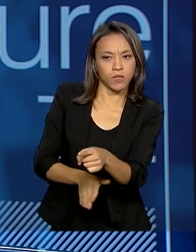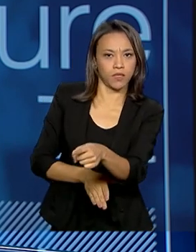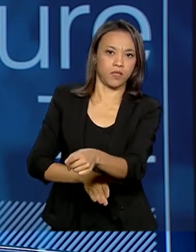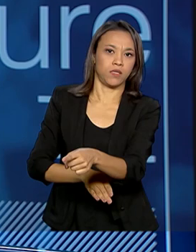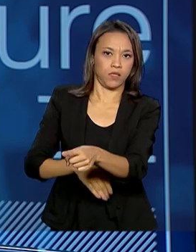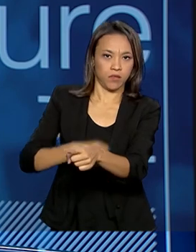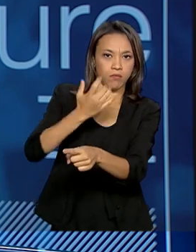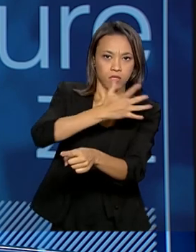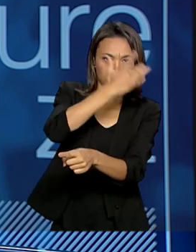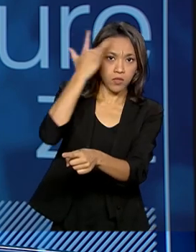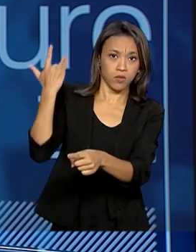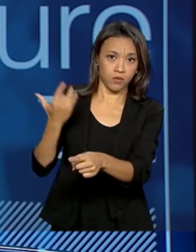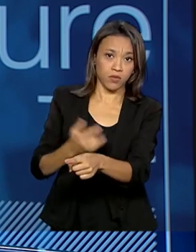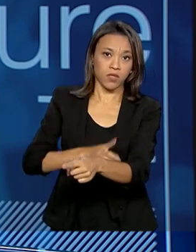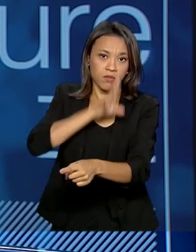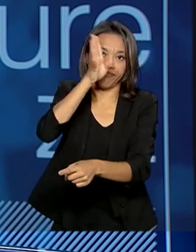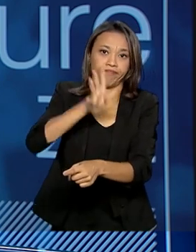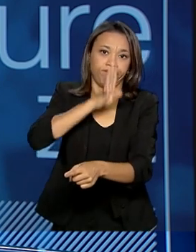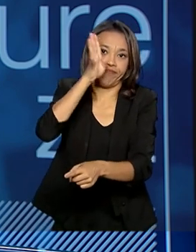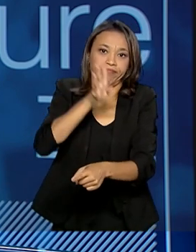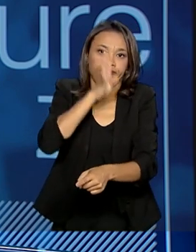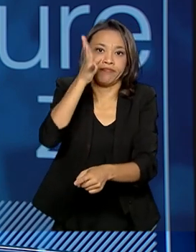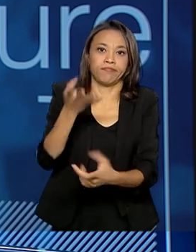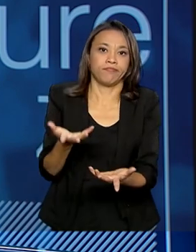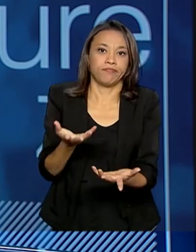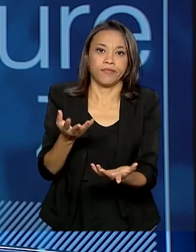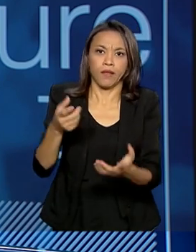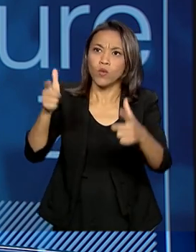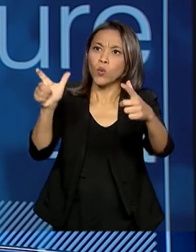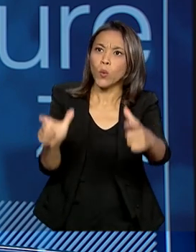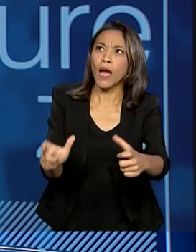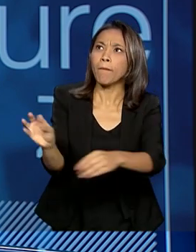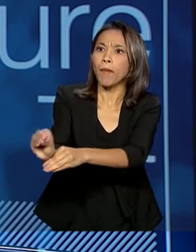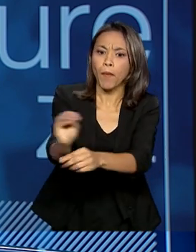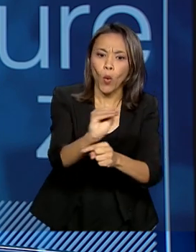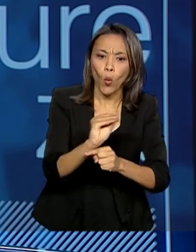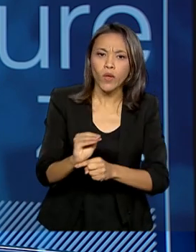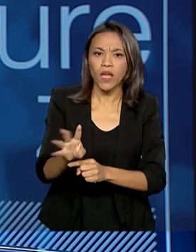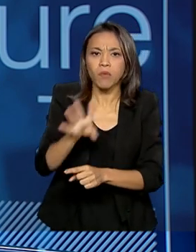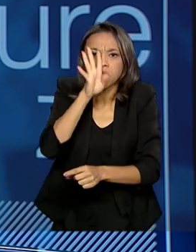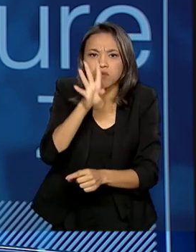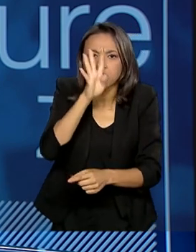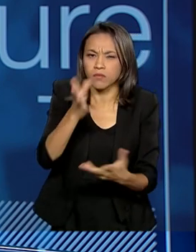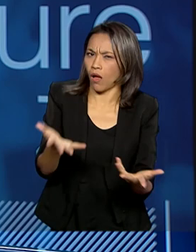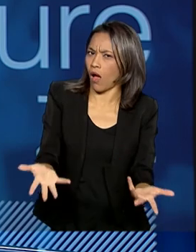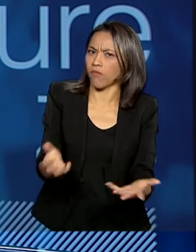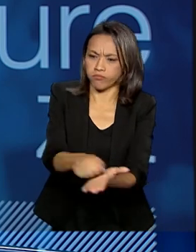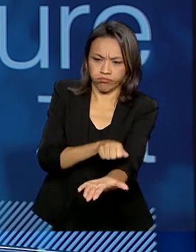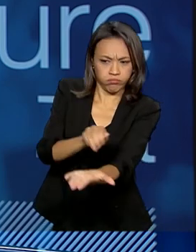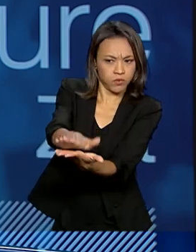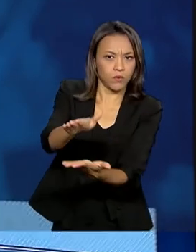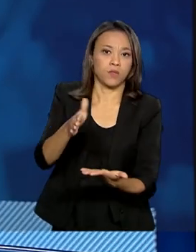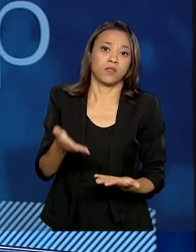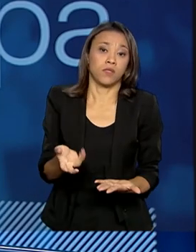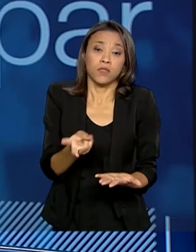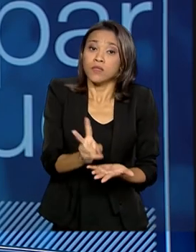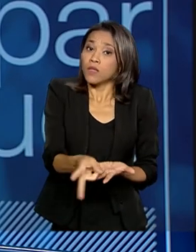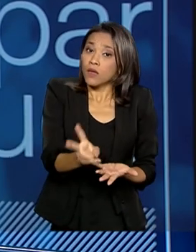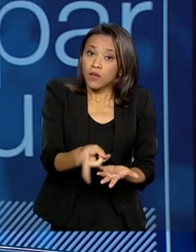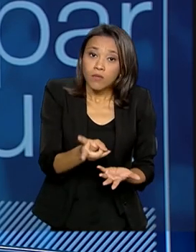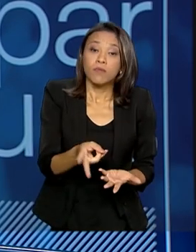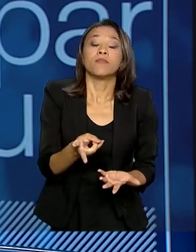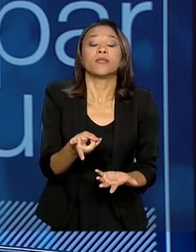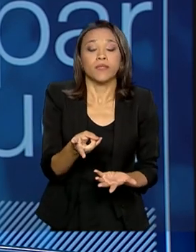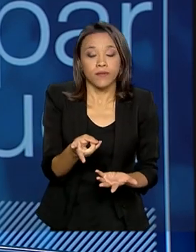cometem infração dentro das unidades de conservação. Então, o objetivo nosso é sempre a uma conciliação. Então, nas